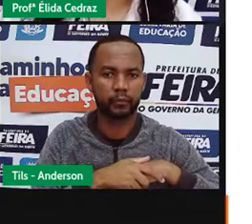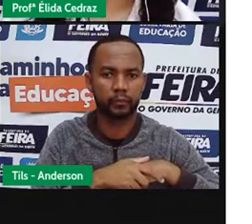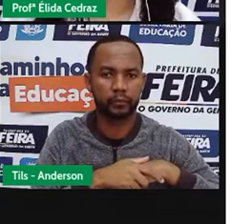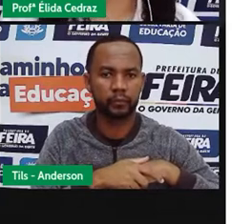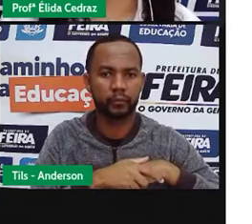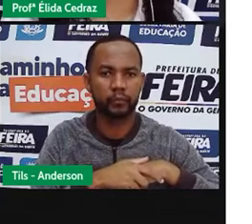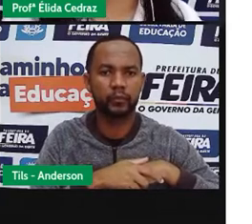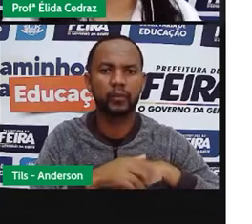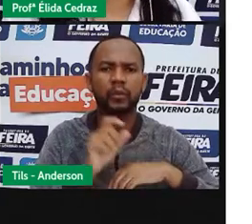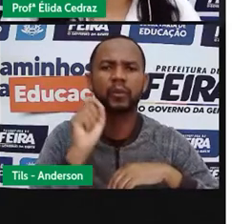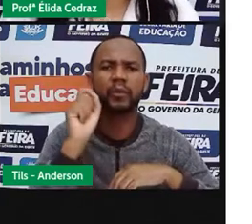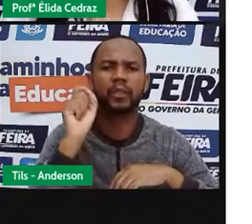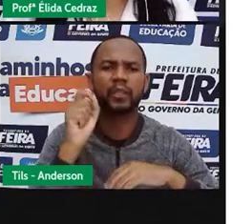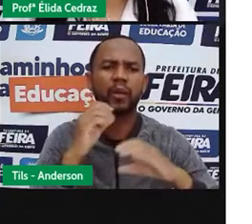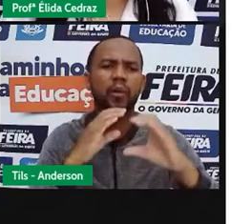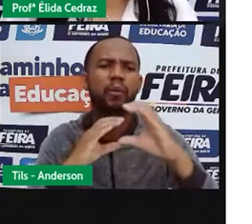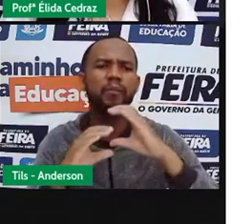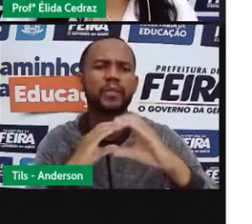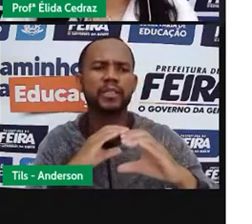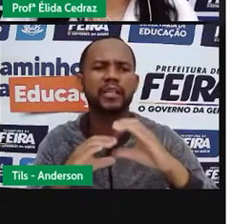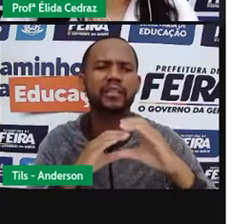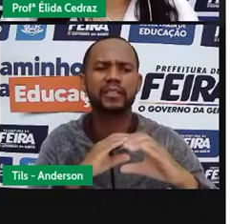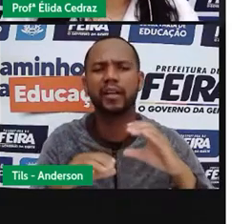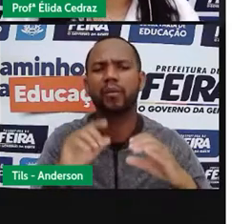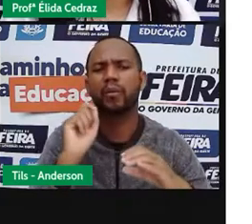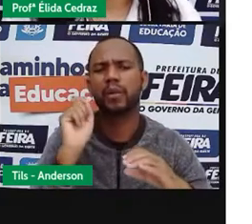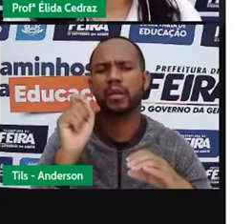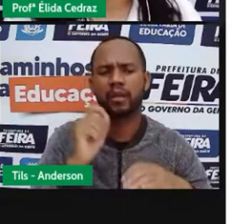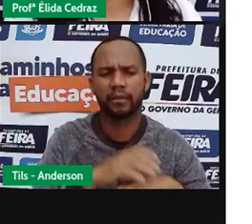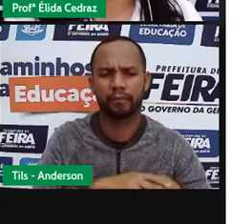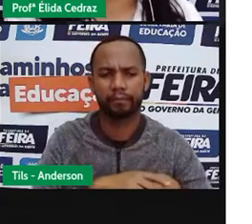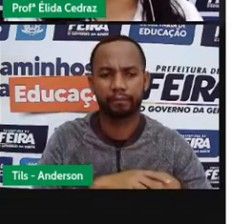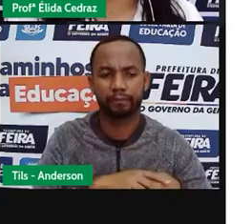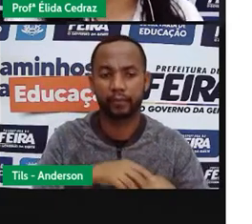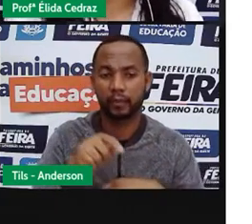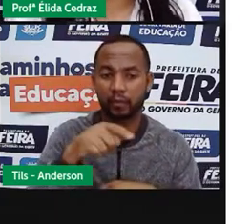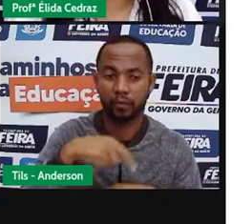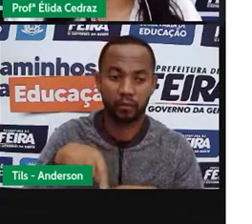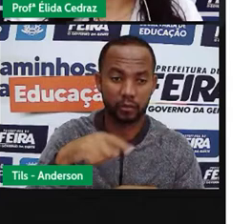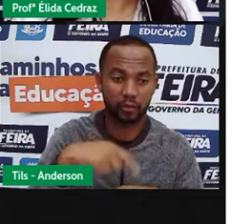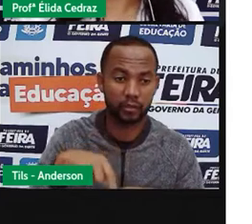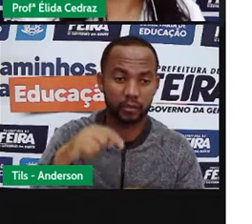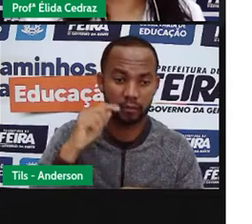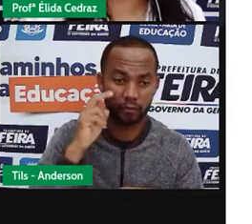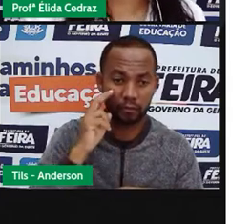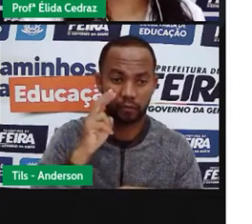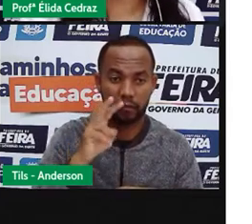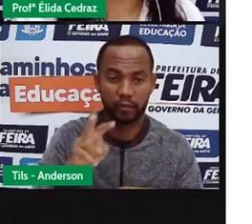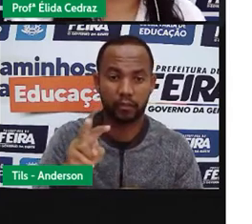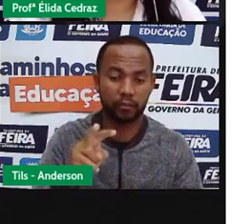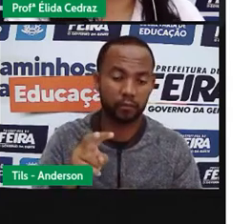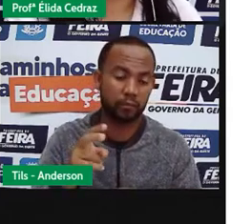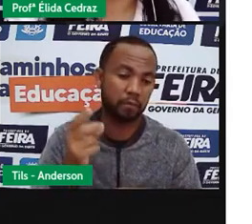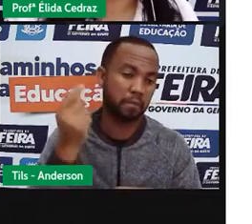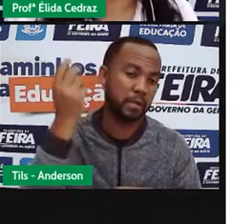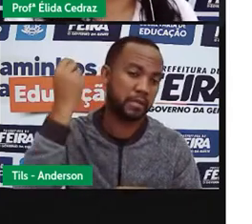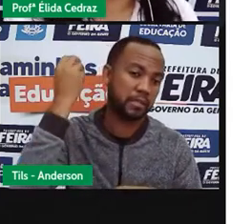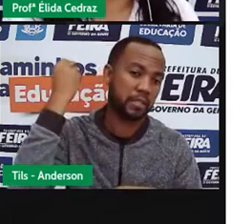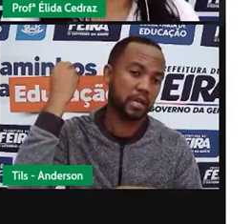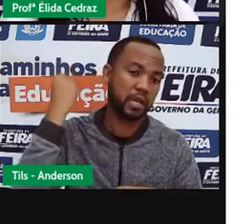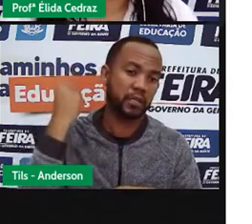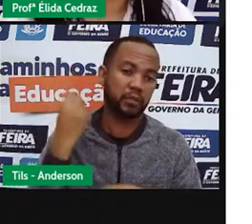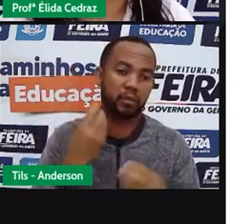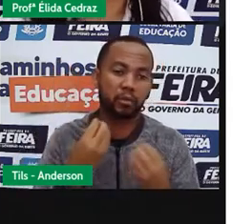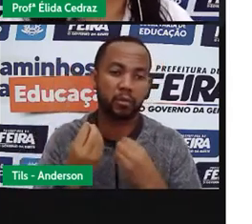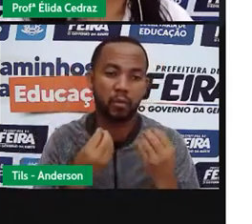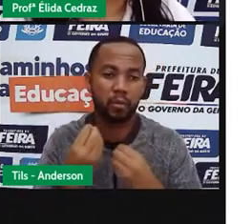O que são os meios de comunicação? Nós vimos que na idade primitiva, os homens da